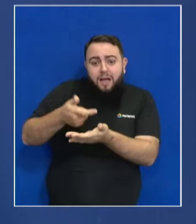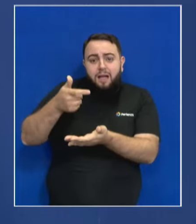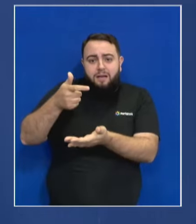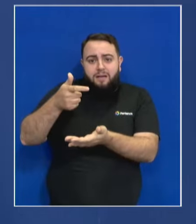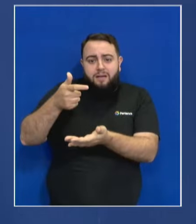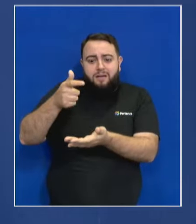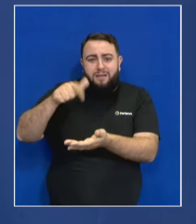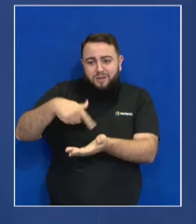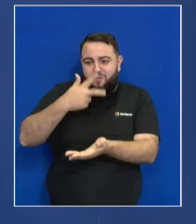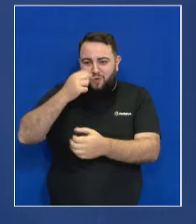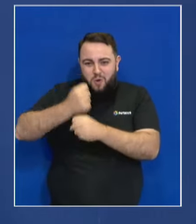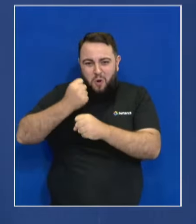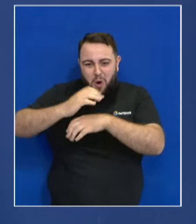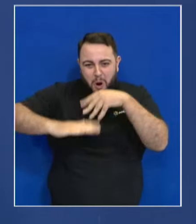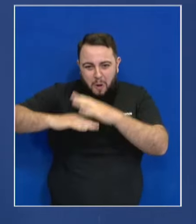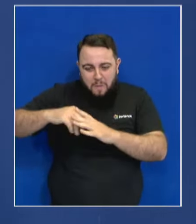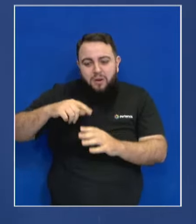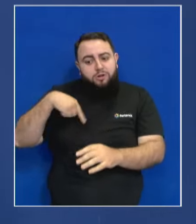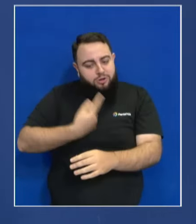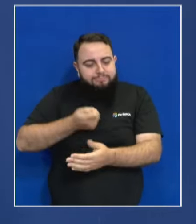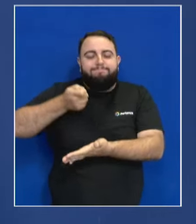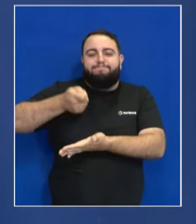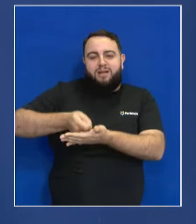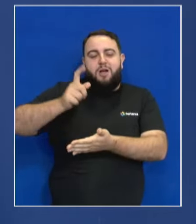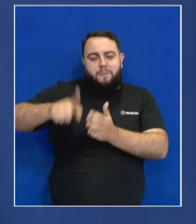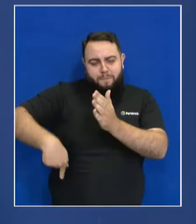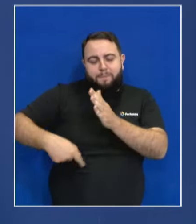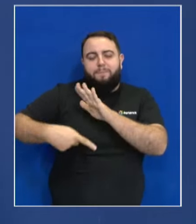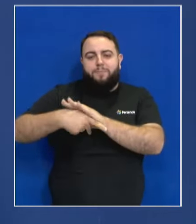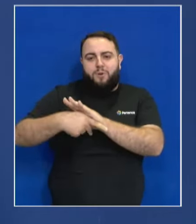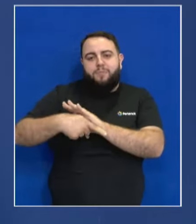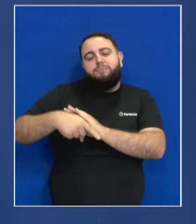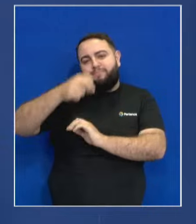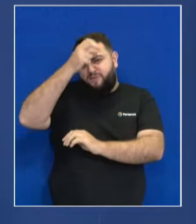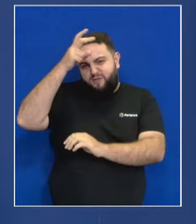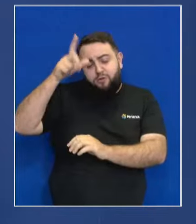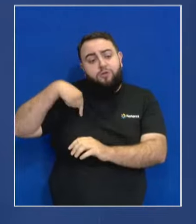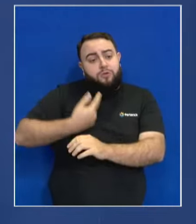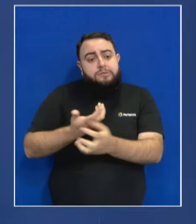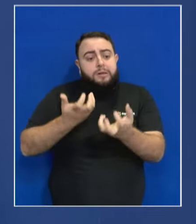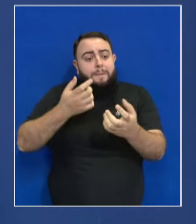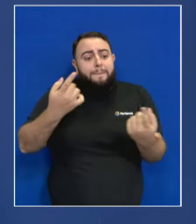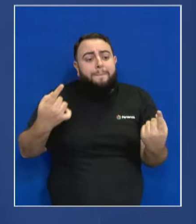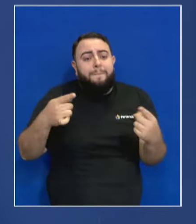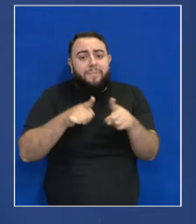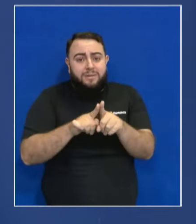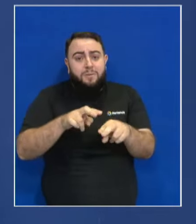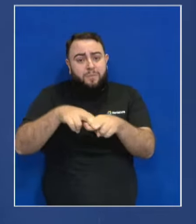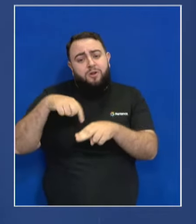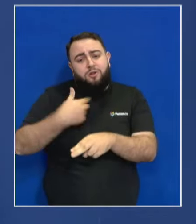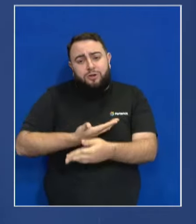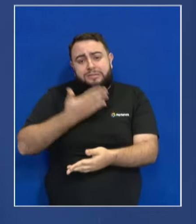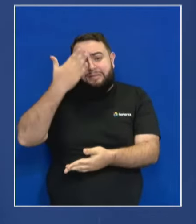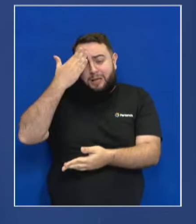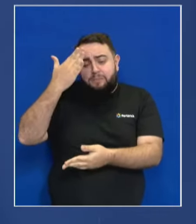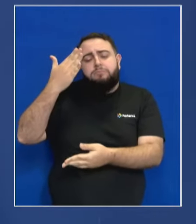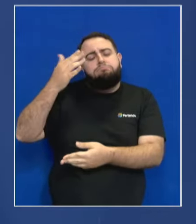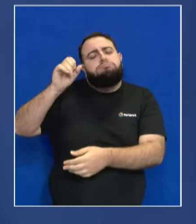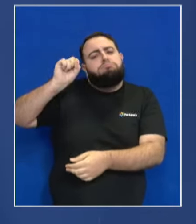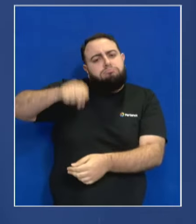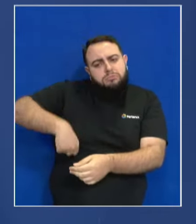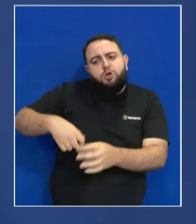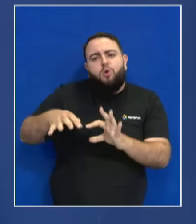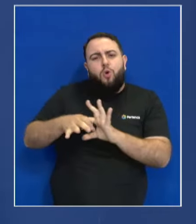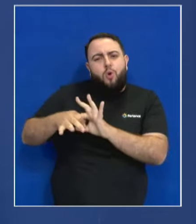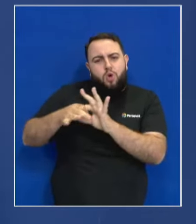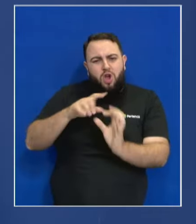com o dinheiro municipal e vamos buscar essa parceria, porque eu acho que, sim, a União tem a sua responsabilidade da proteção de cheias, mas